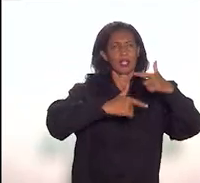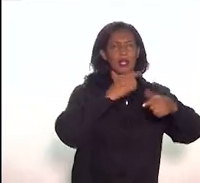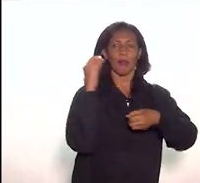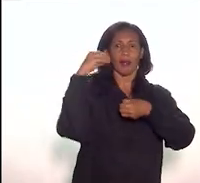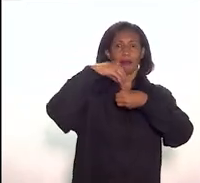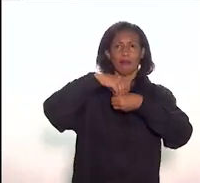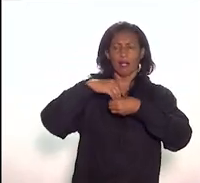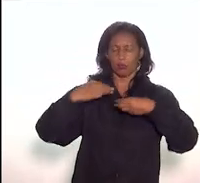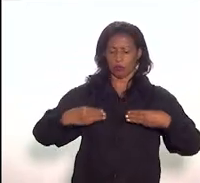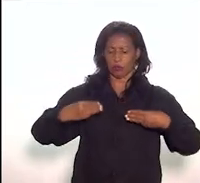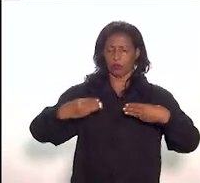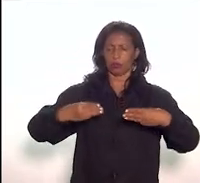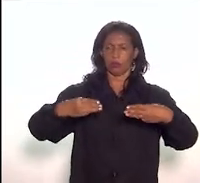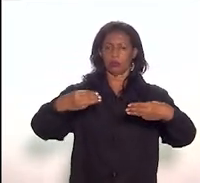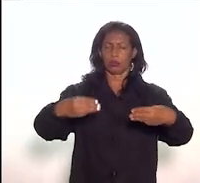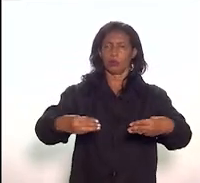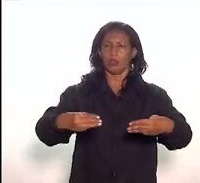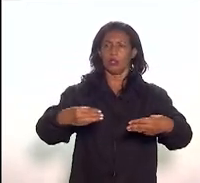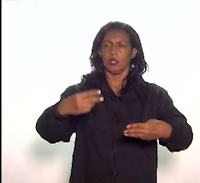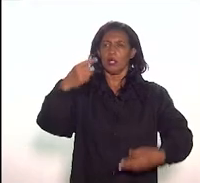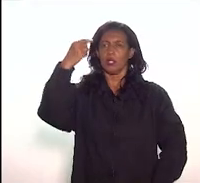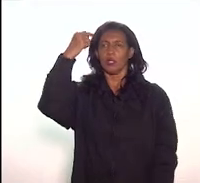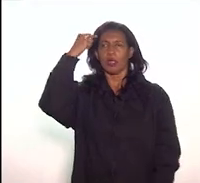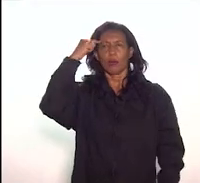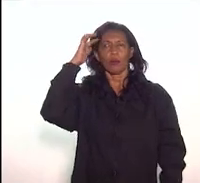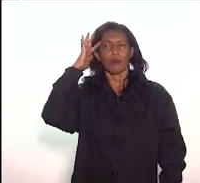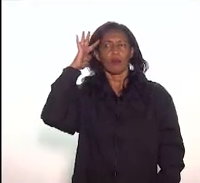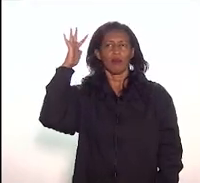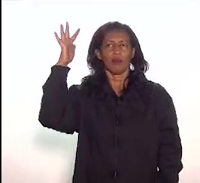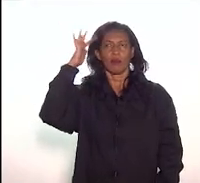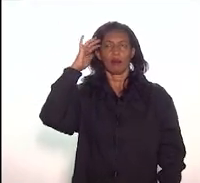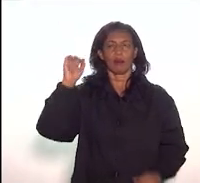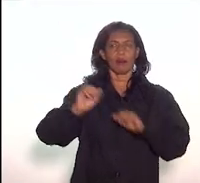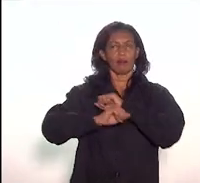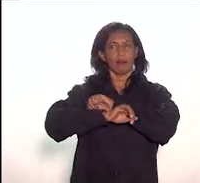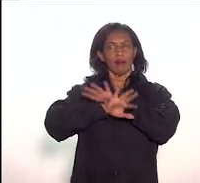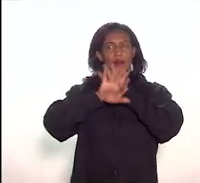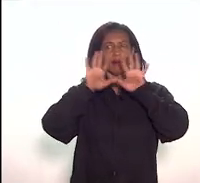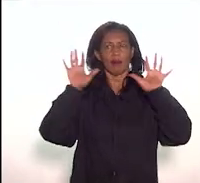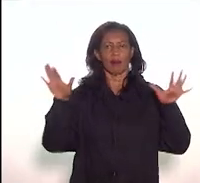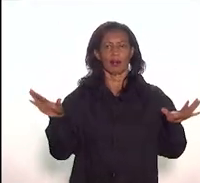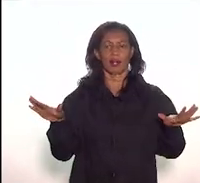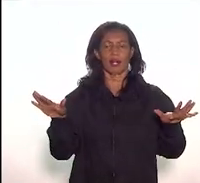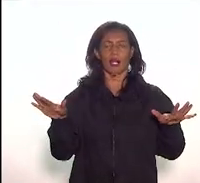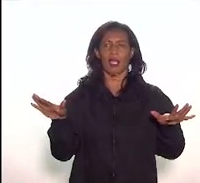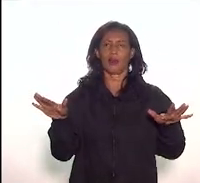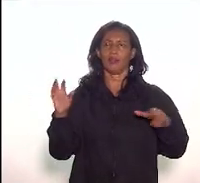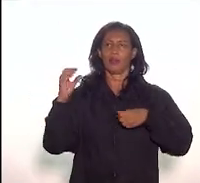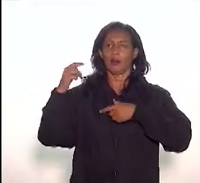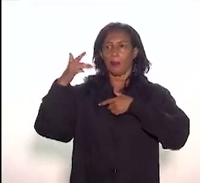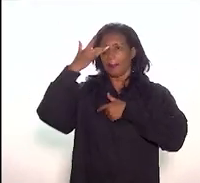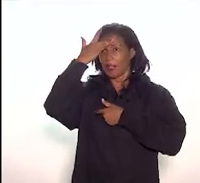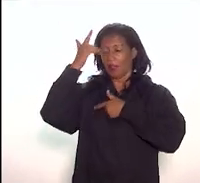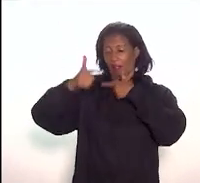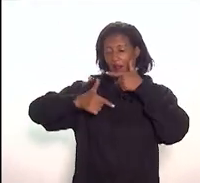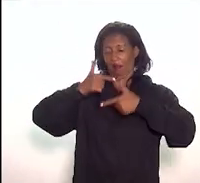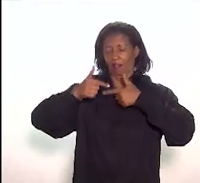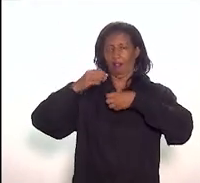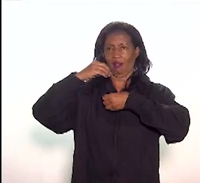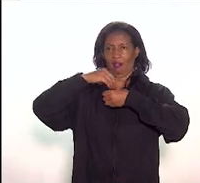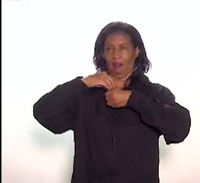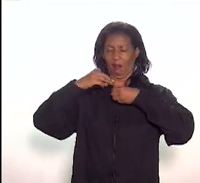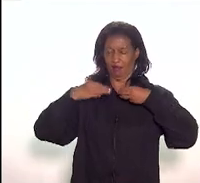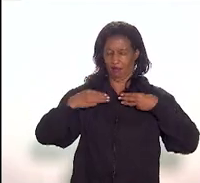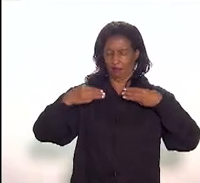museus, porque esse é um pensamento muito claro na classe entre os profissionais museólogos de que